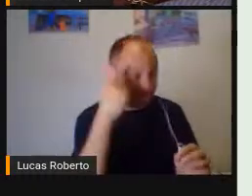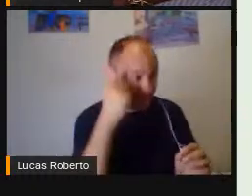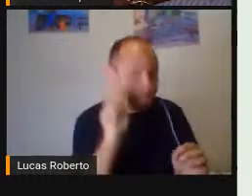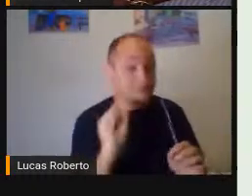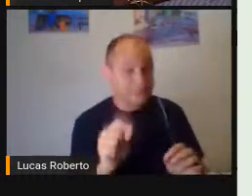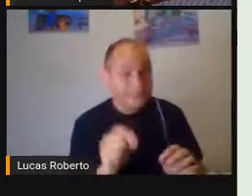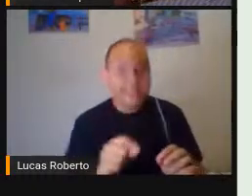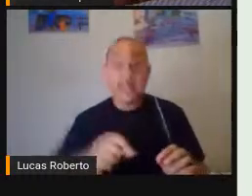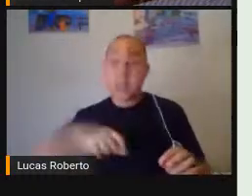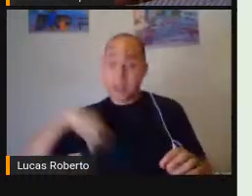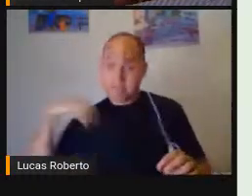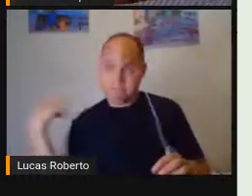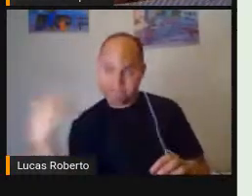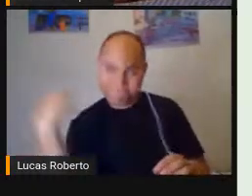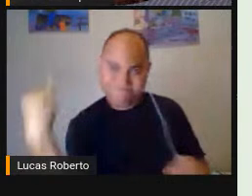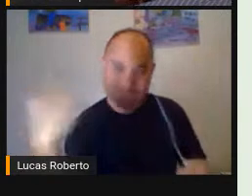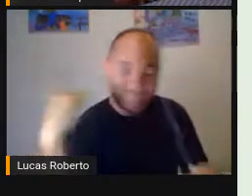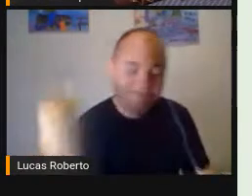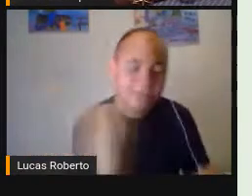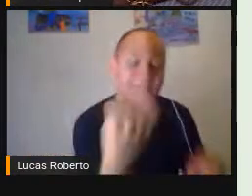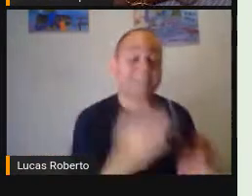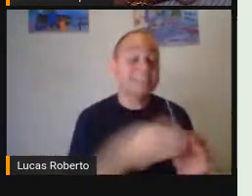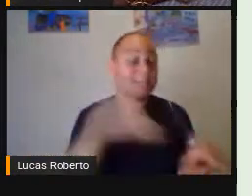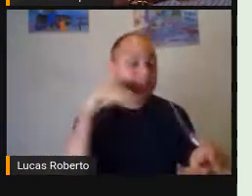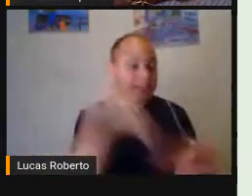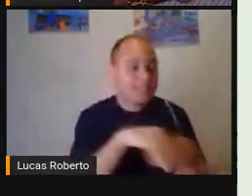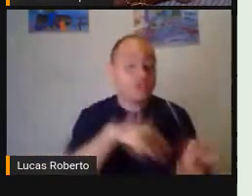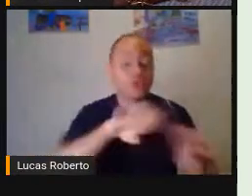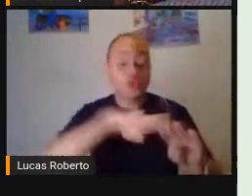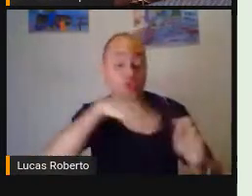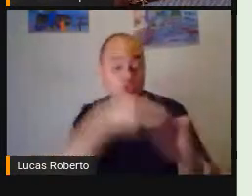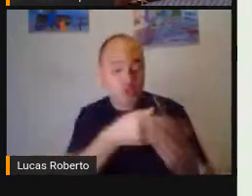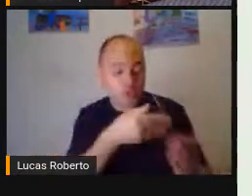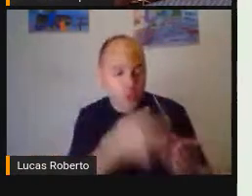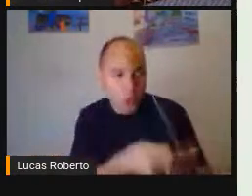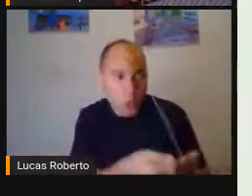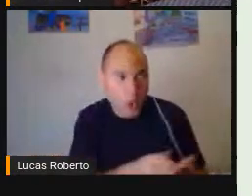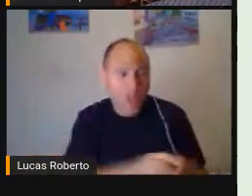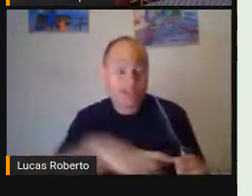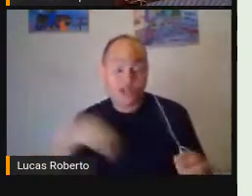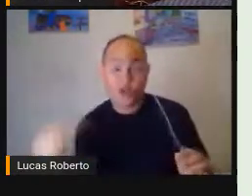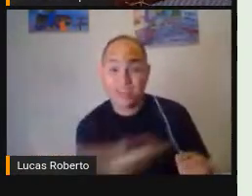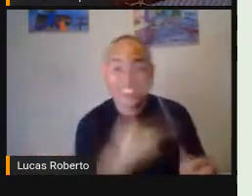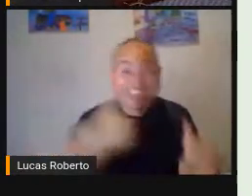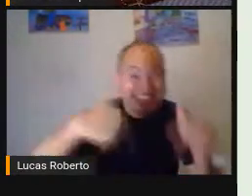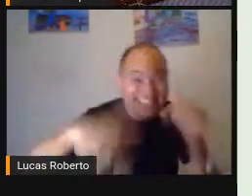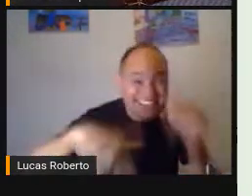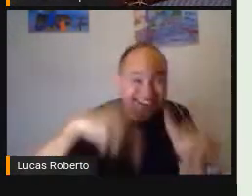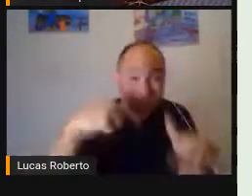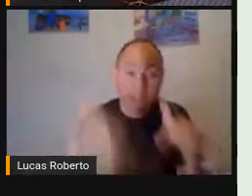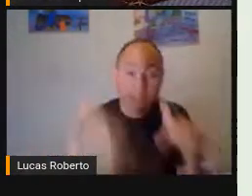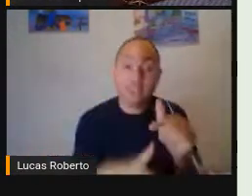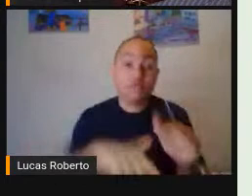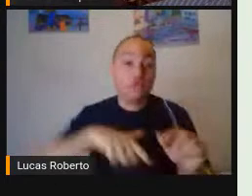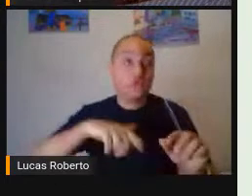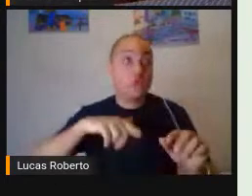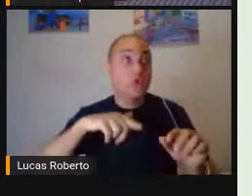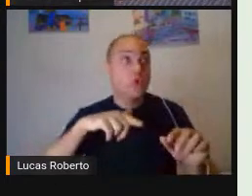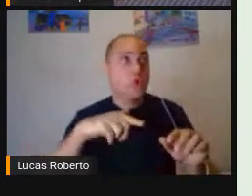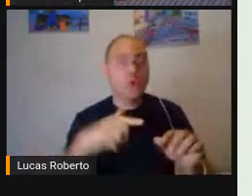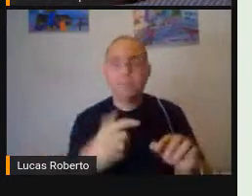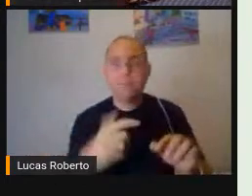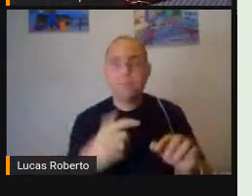EMFs Principalmente A gente Trabalhou Um módulo Todinho Sobre como Esse professor Ele pode Auxiliar Também